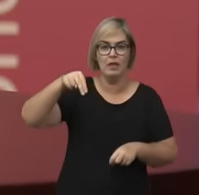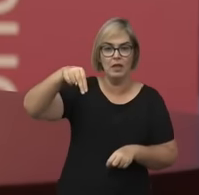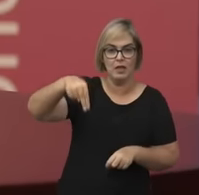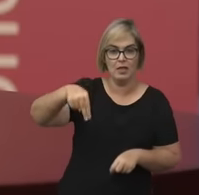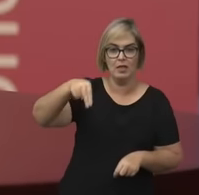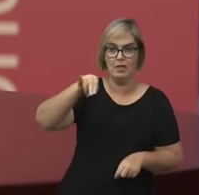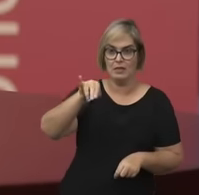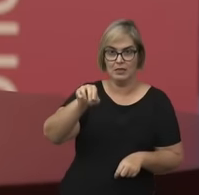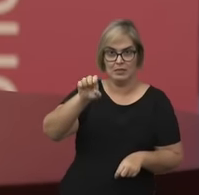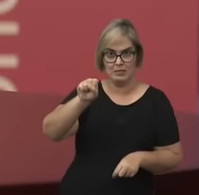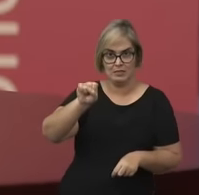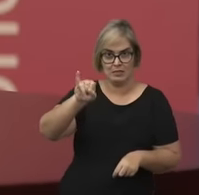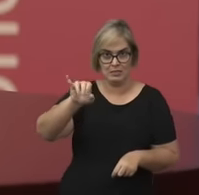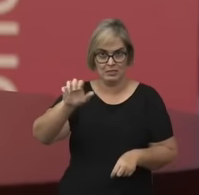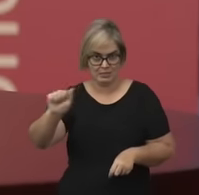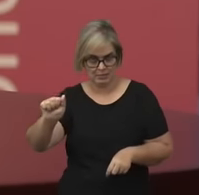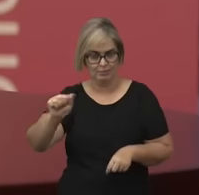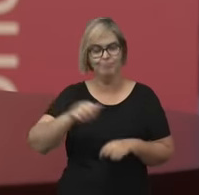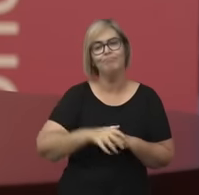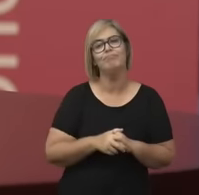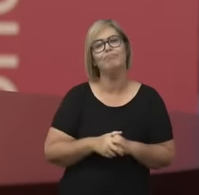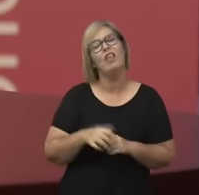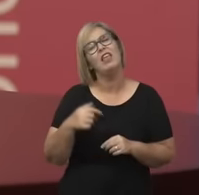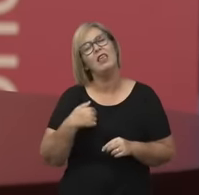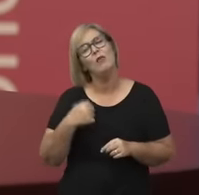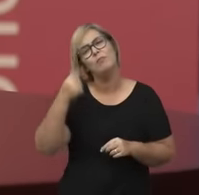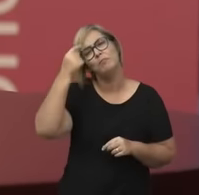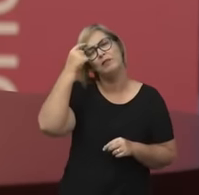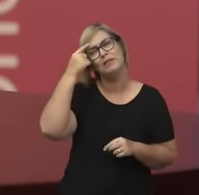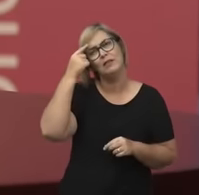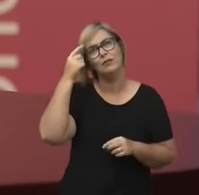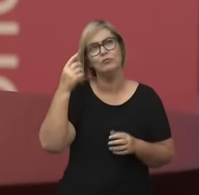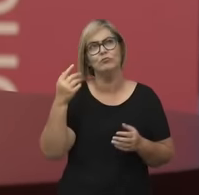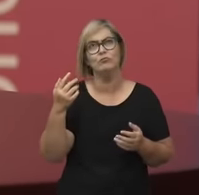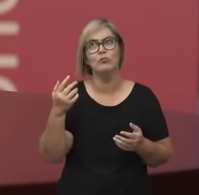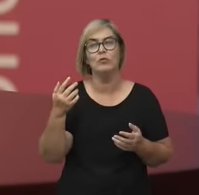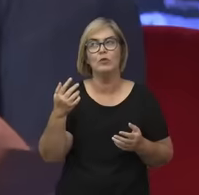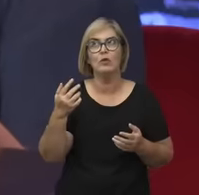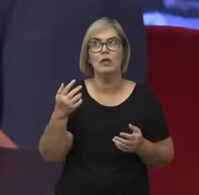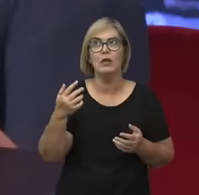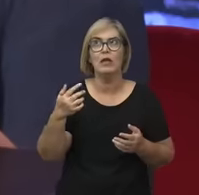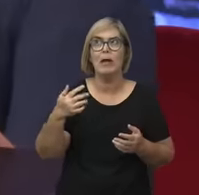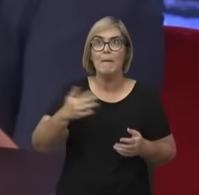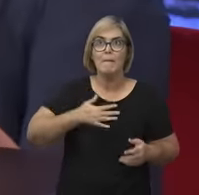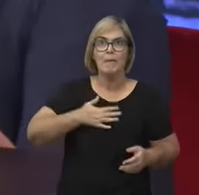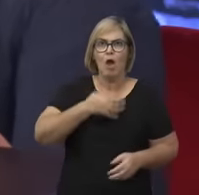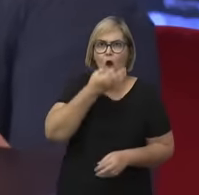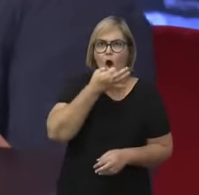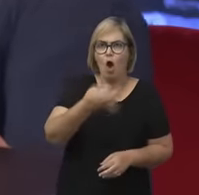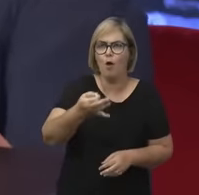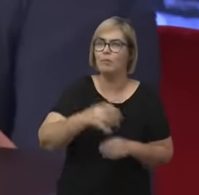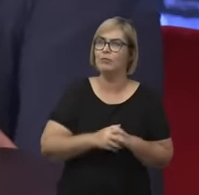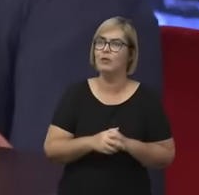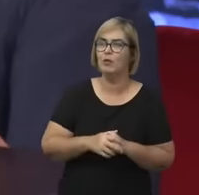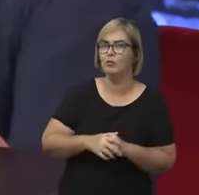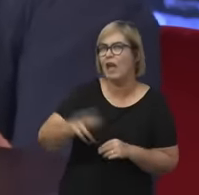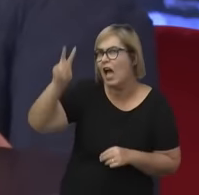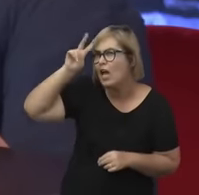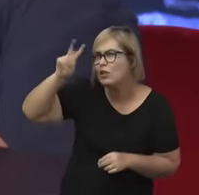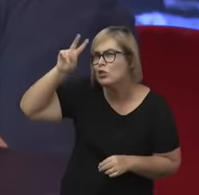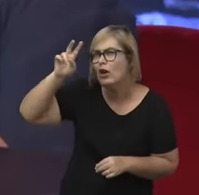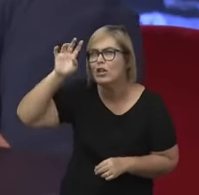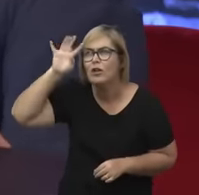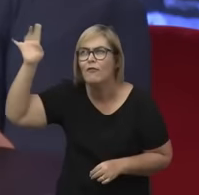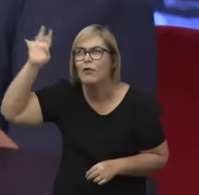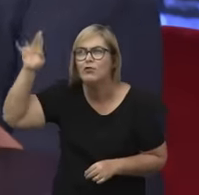pensem, se o meu pressuposto é de que a história da filosofia é como um tecido, pegar uma autora e fazer esse processo